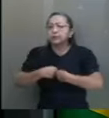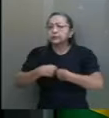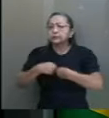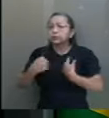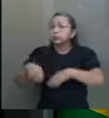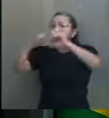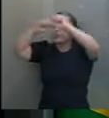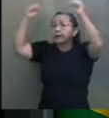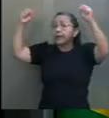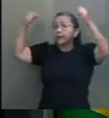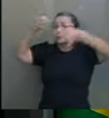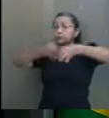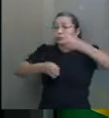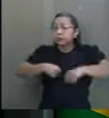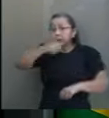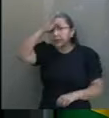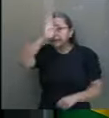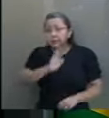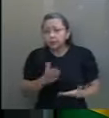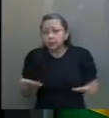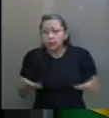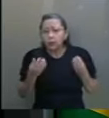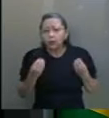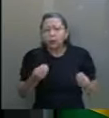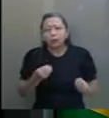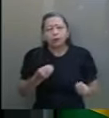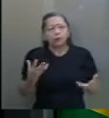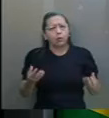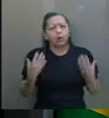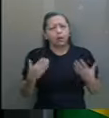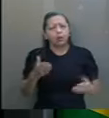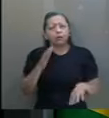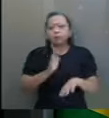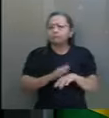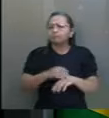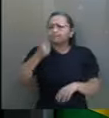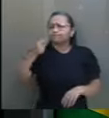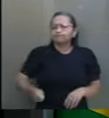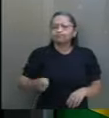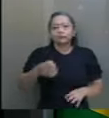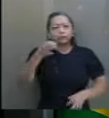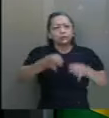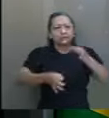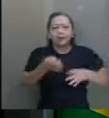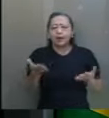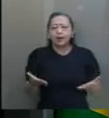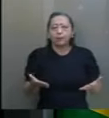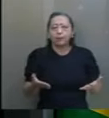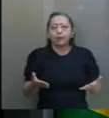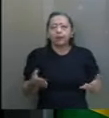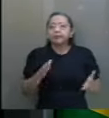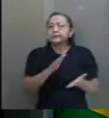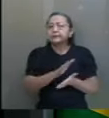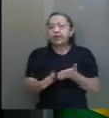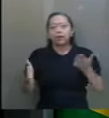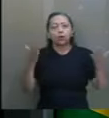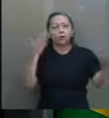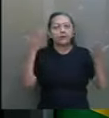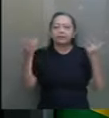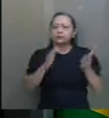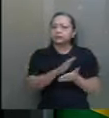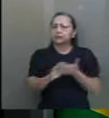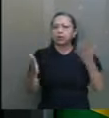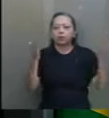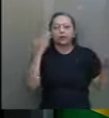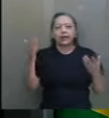do Brasil, no intenso ativismo judicial, incomparável com